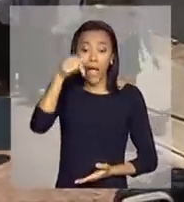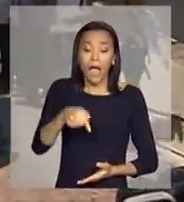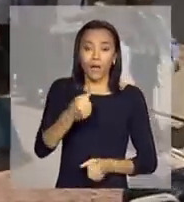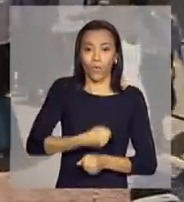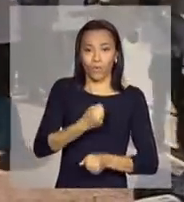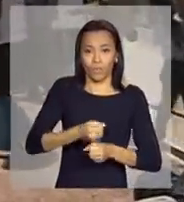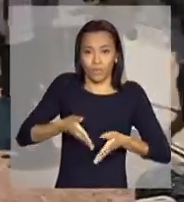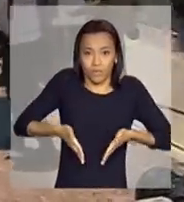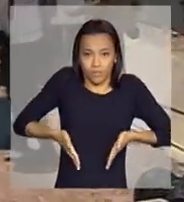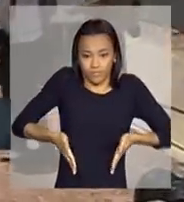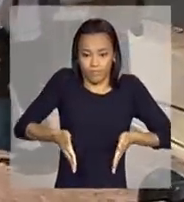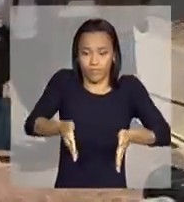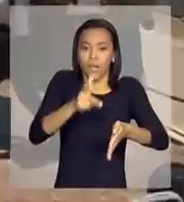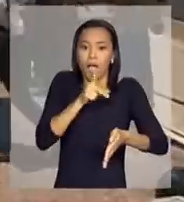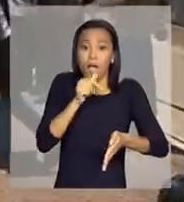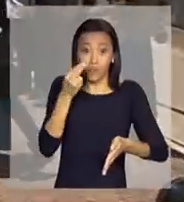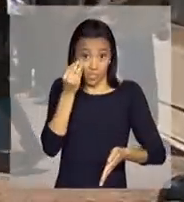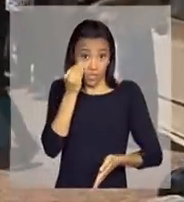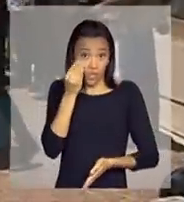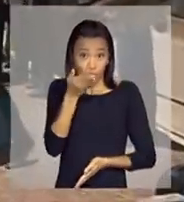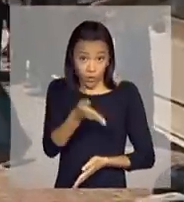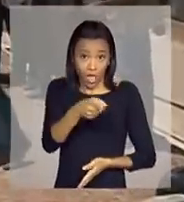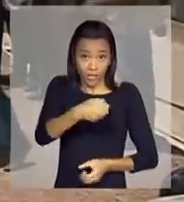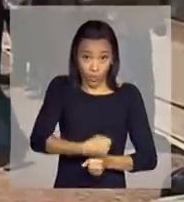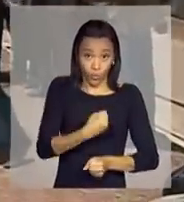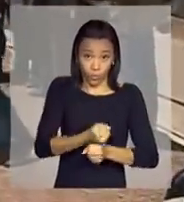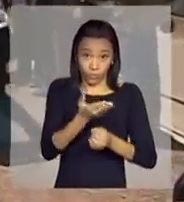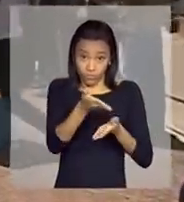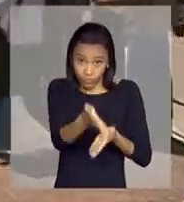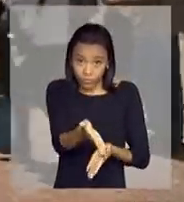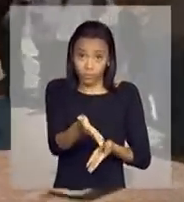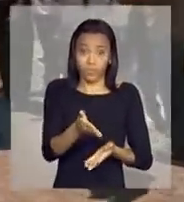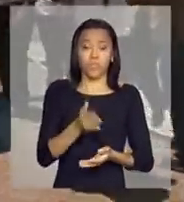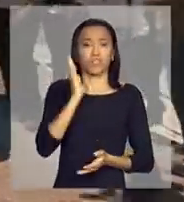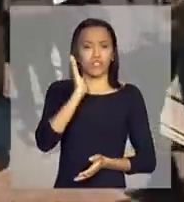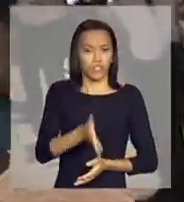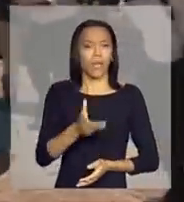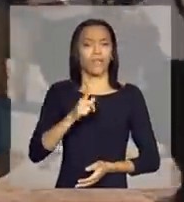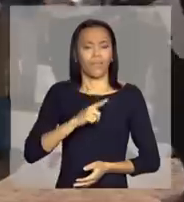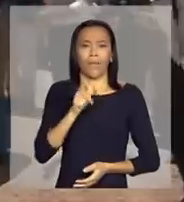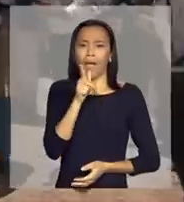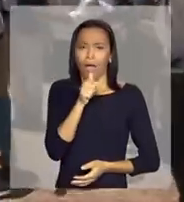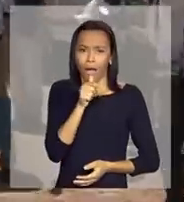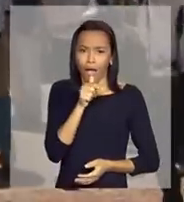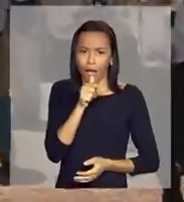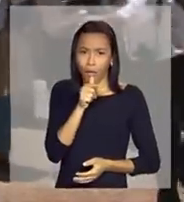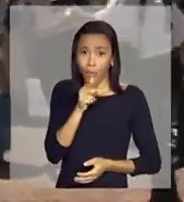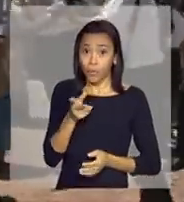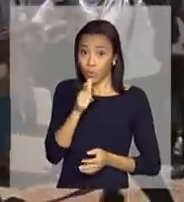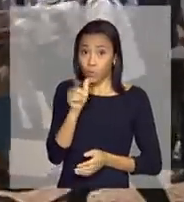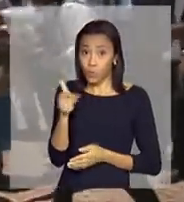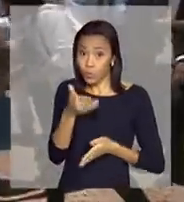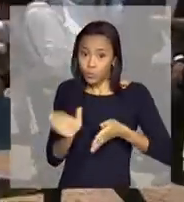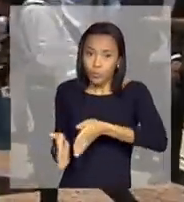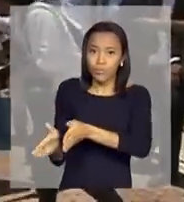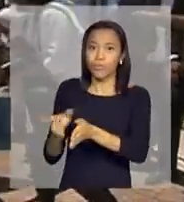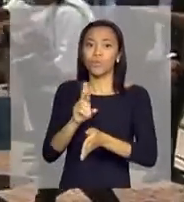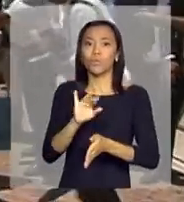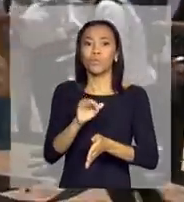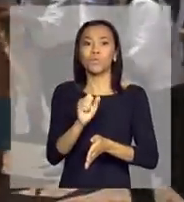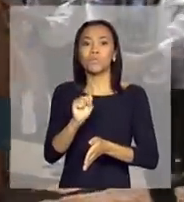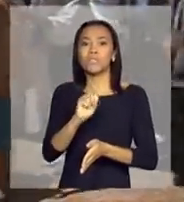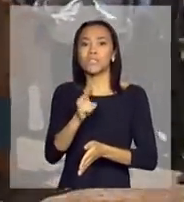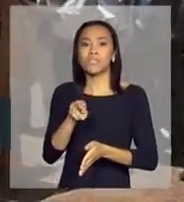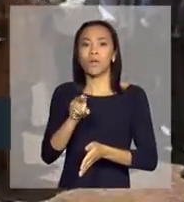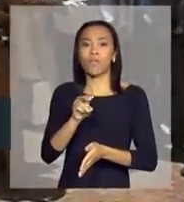sertão. É esse canal de concreto que já tem aí as águas do rio São Francisco. Esse